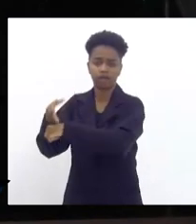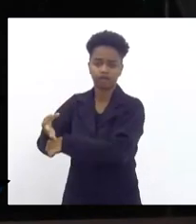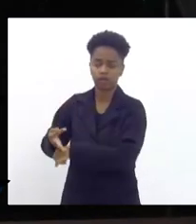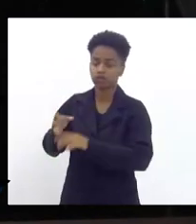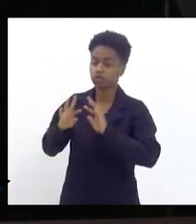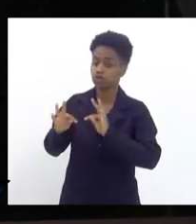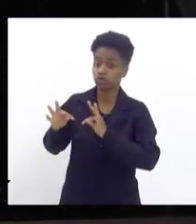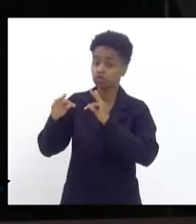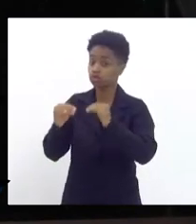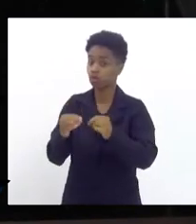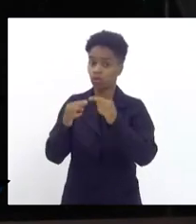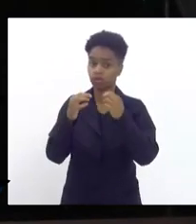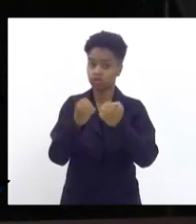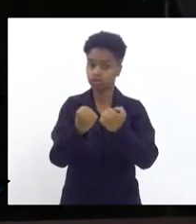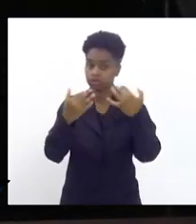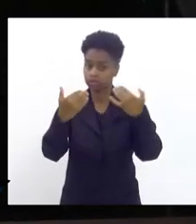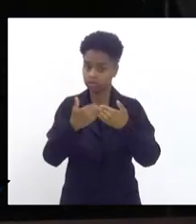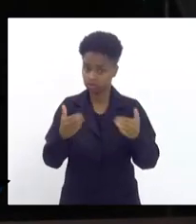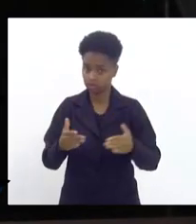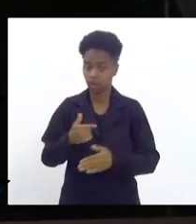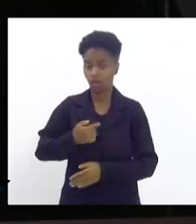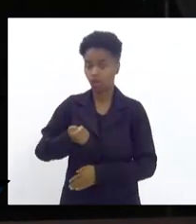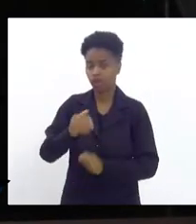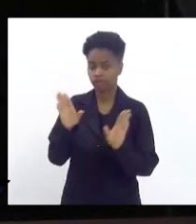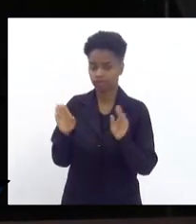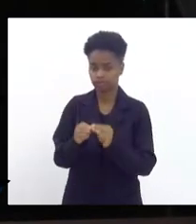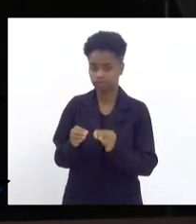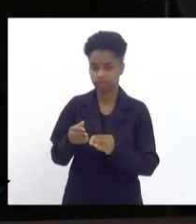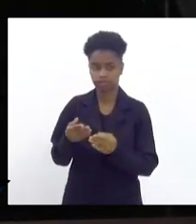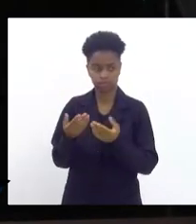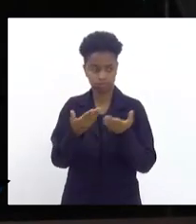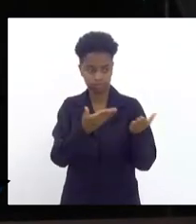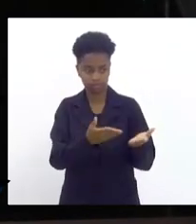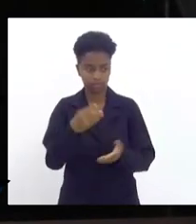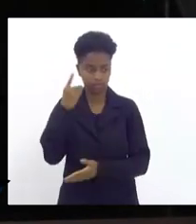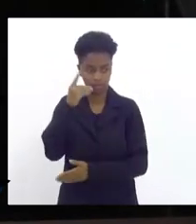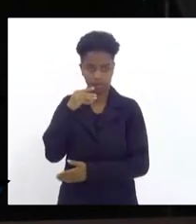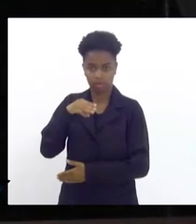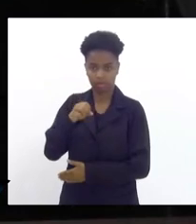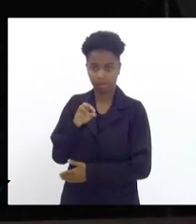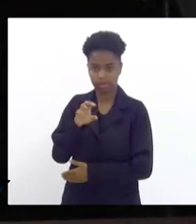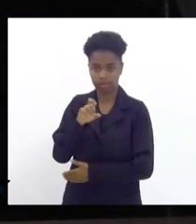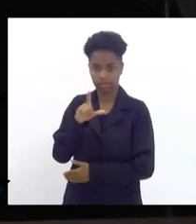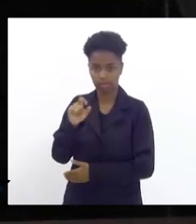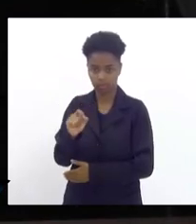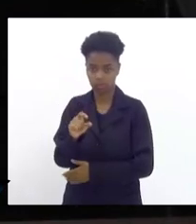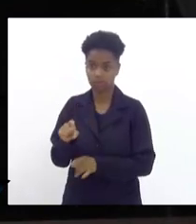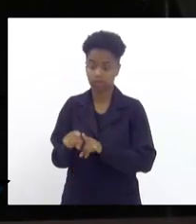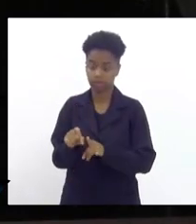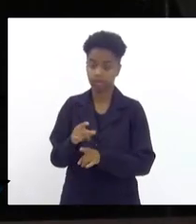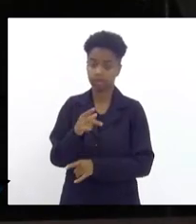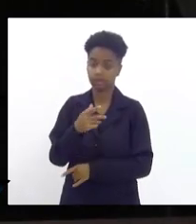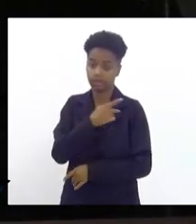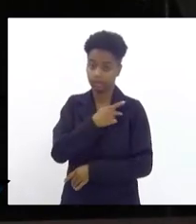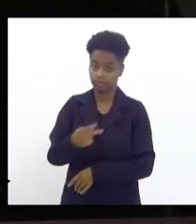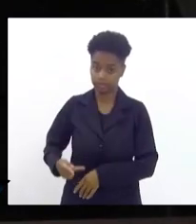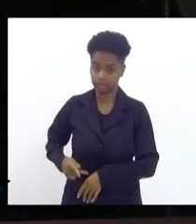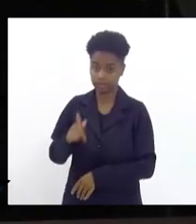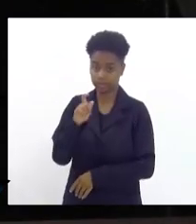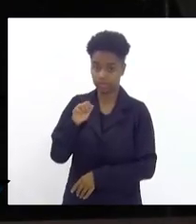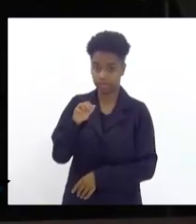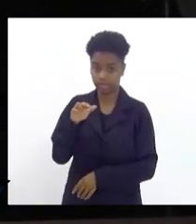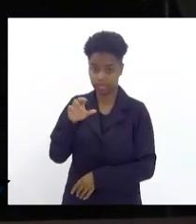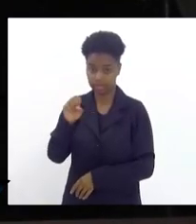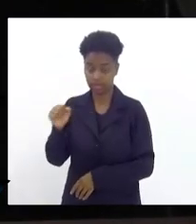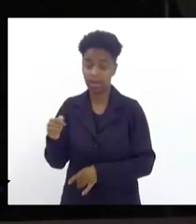a esse parlamento só para poder concluir a palavra do deputado Marcelo de Seudino vai estar aqui o presidente da Genersa que sempre quem